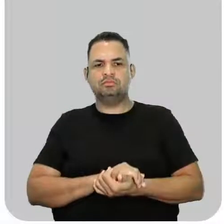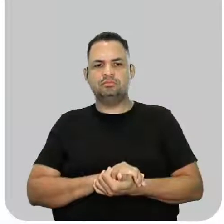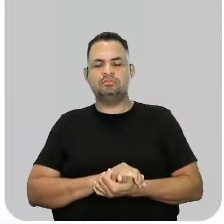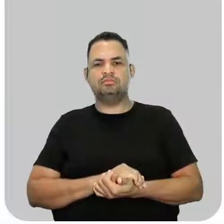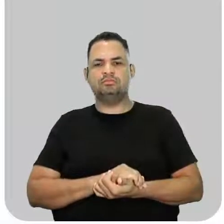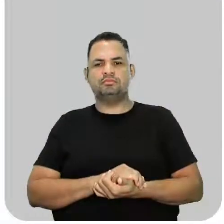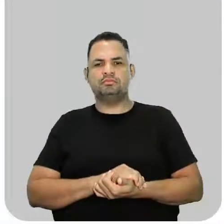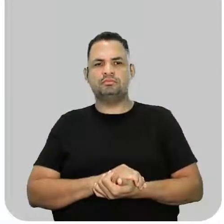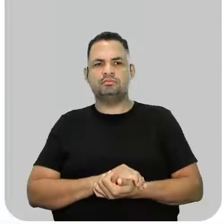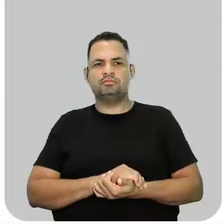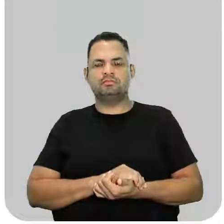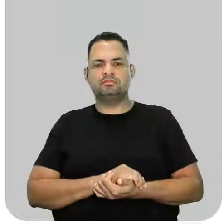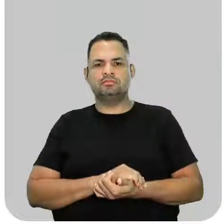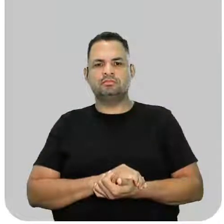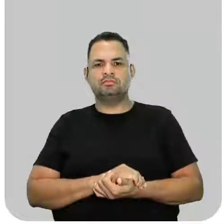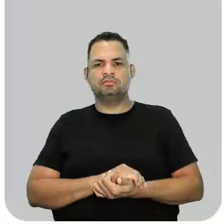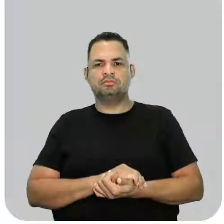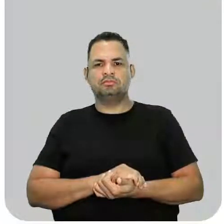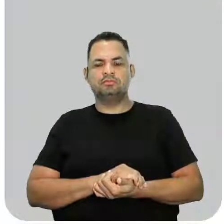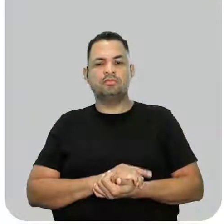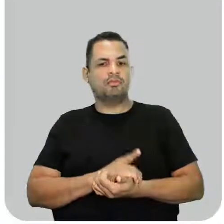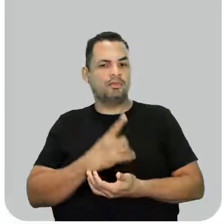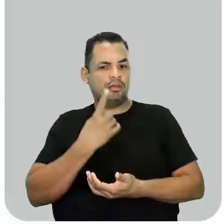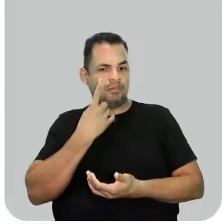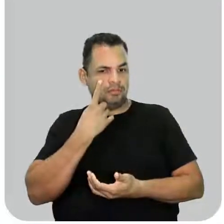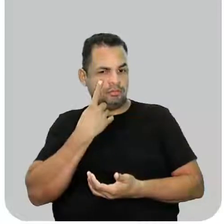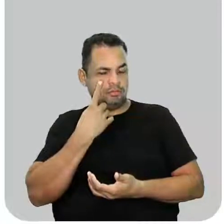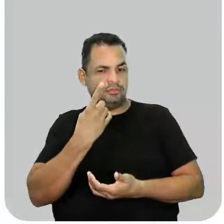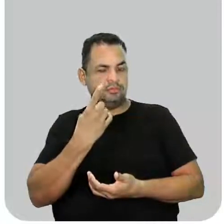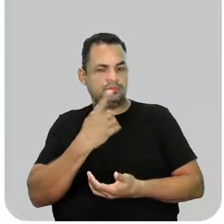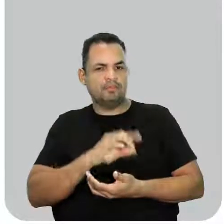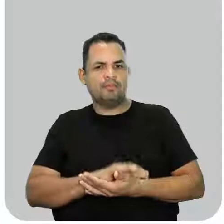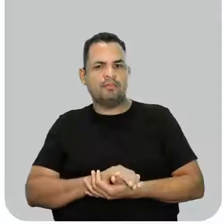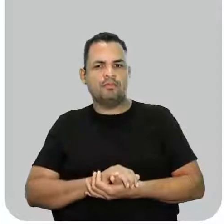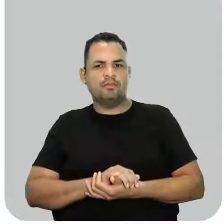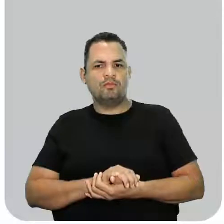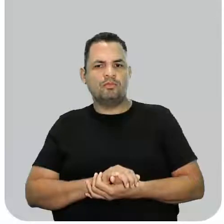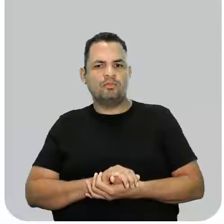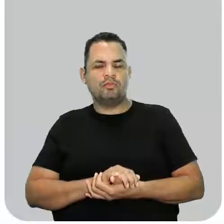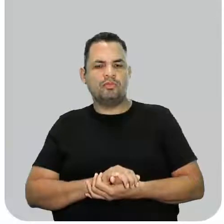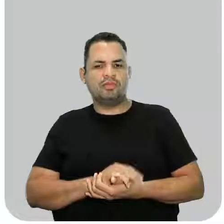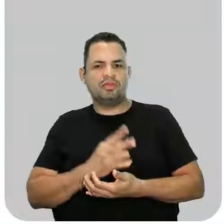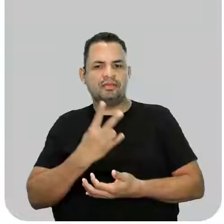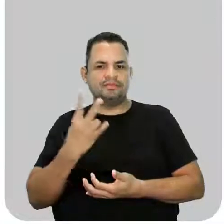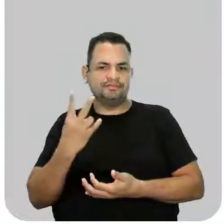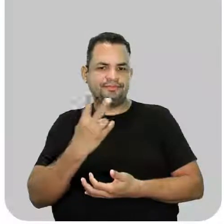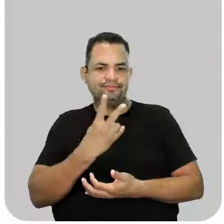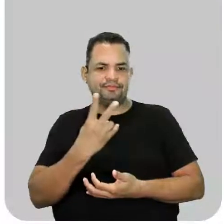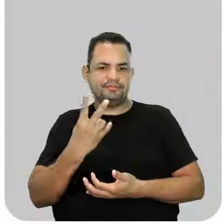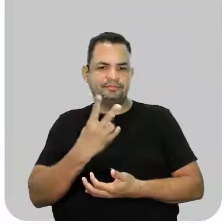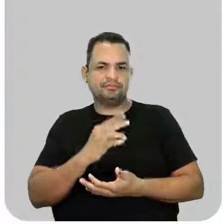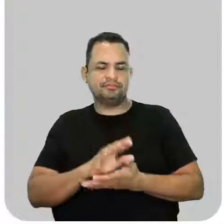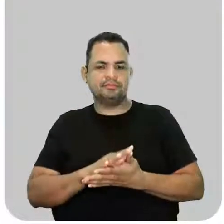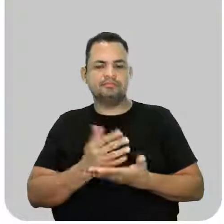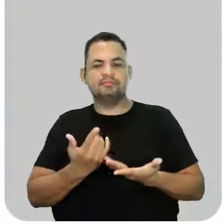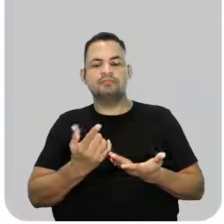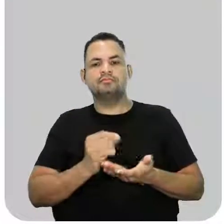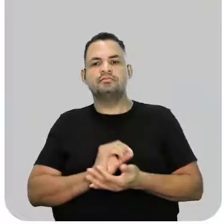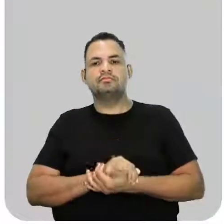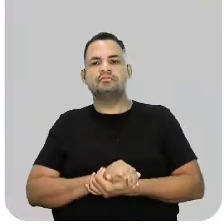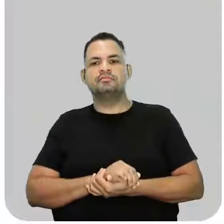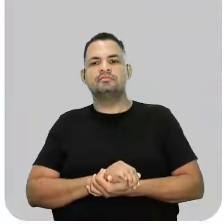nossa cadeia. E aí a gente vai observar esses dois indicadores, tá?